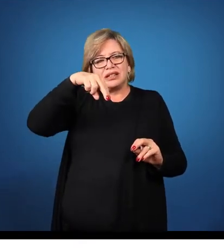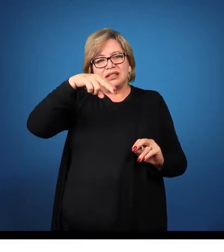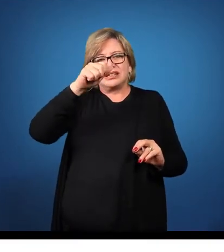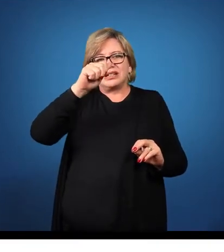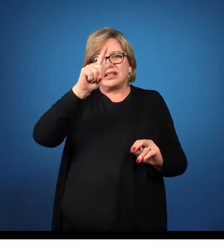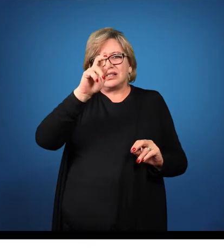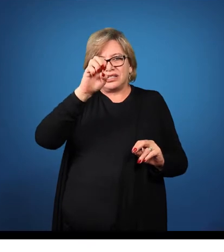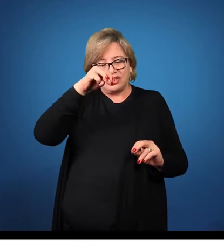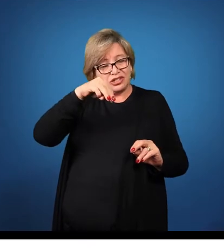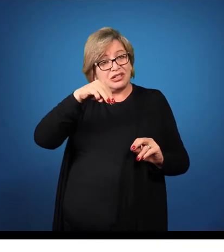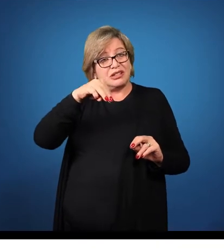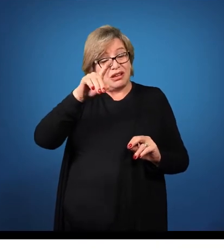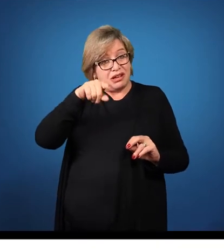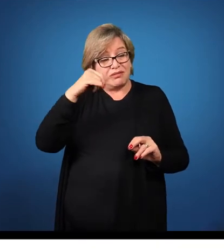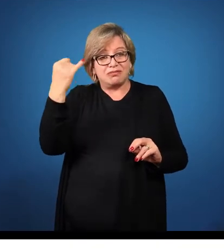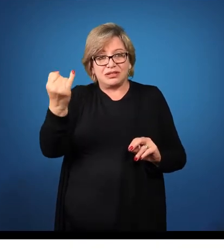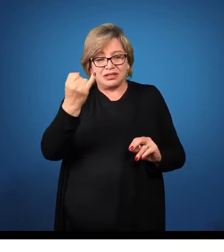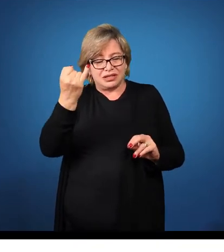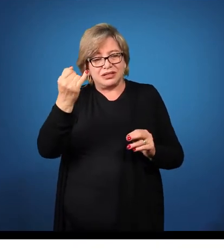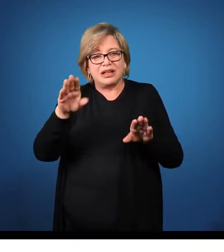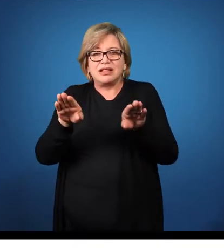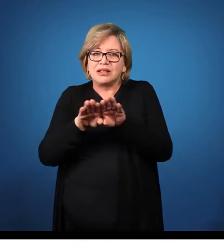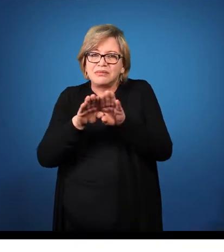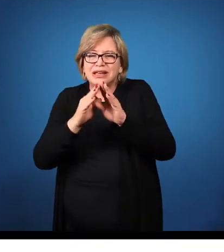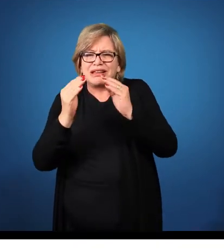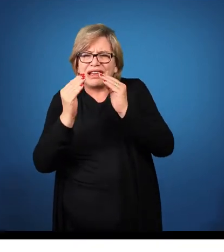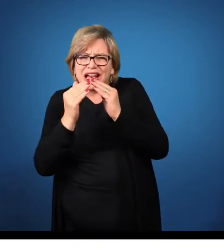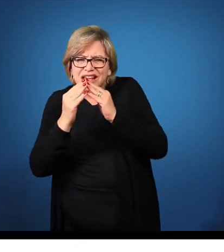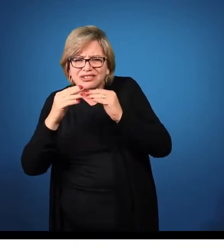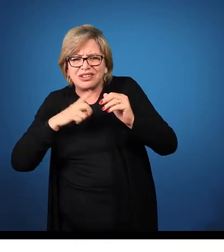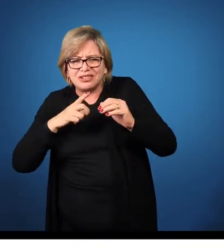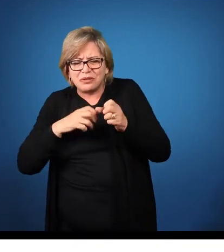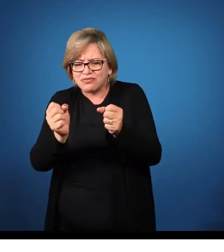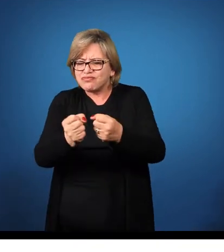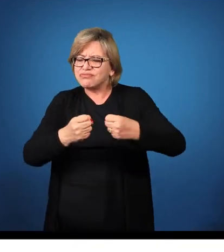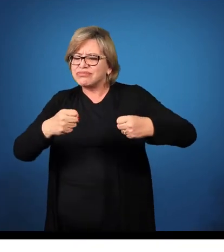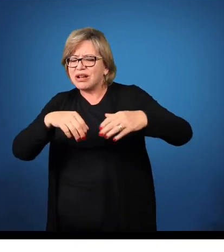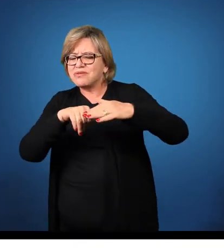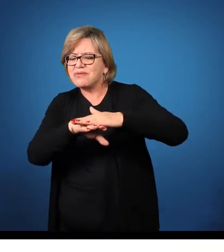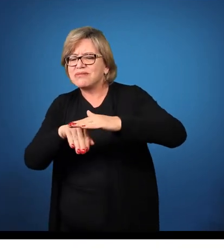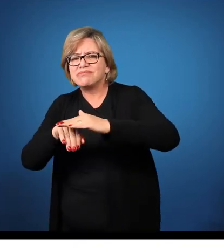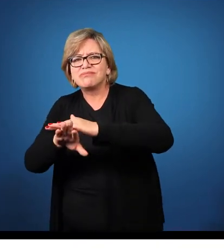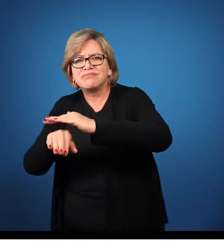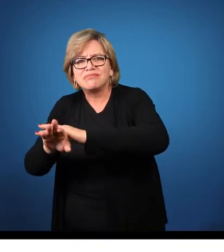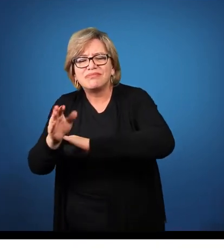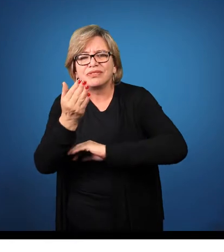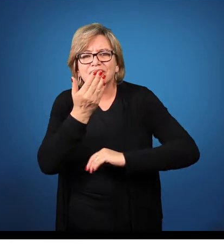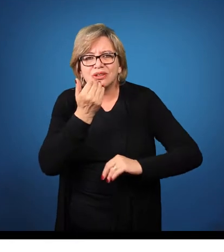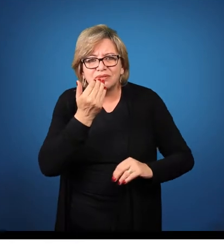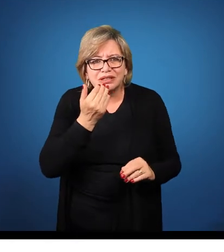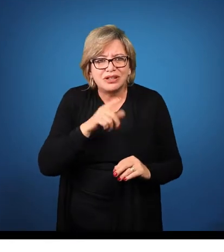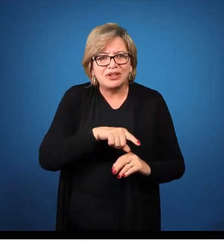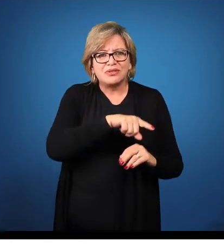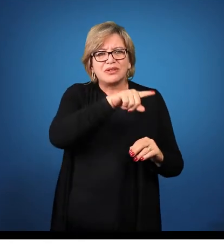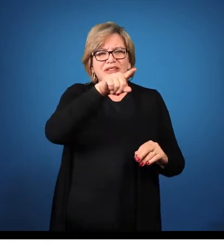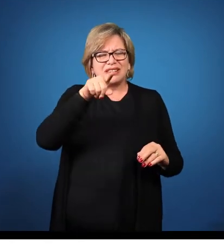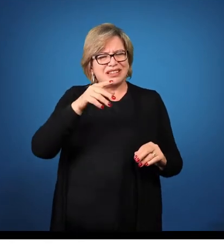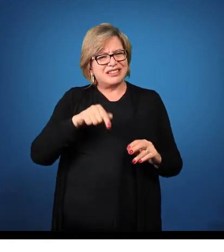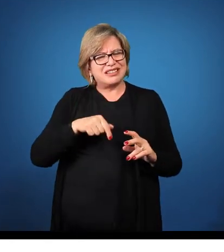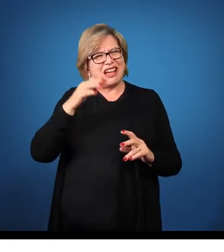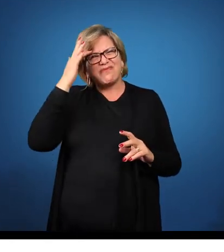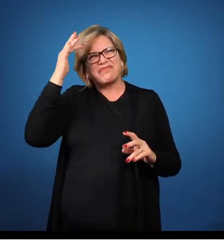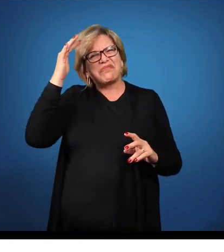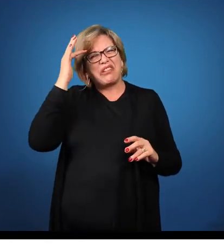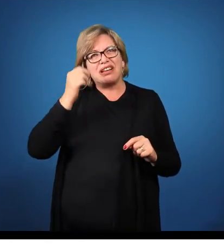Nós compramos lá, nós temos lá o nosso depósito, nosso armário de guardar alimentos e tudo mais. Vocês já imaginaram se nós não